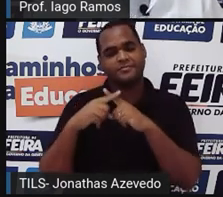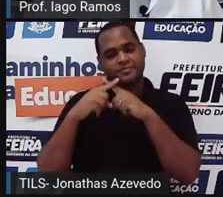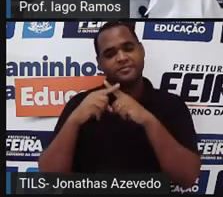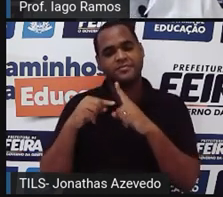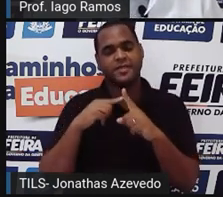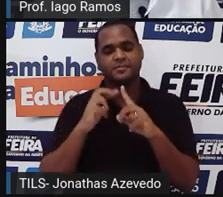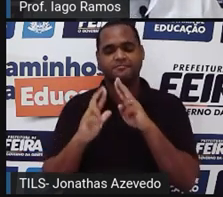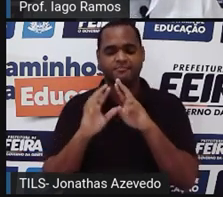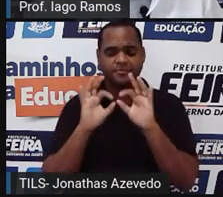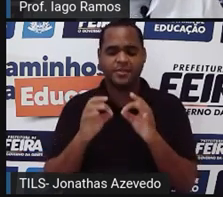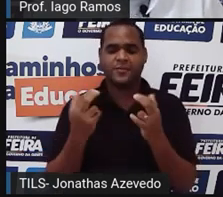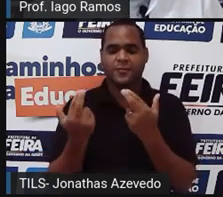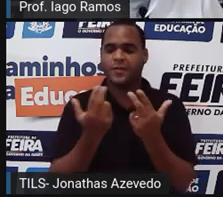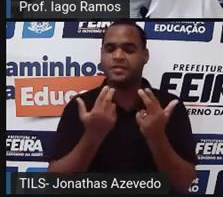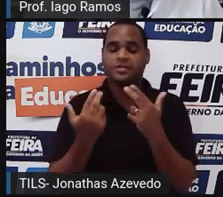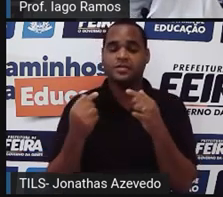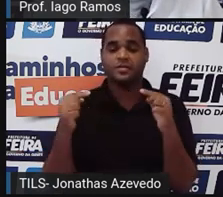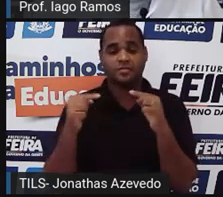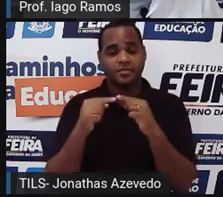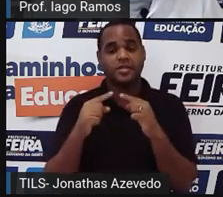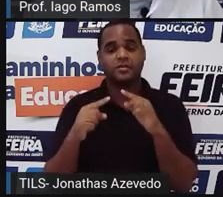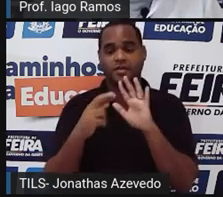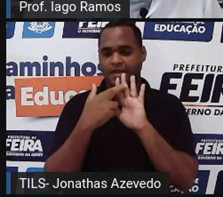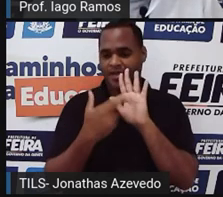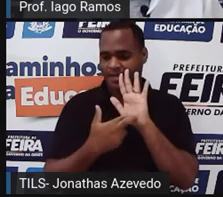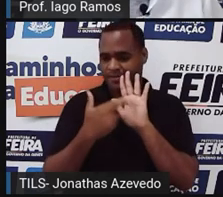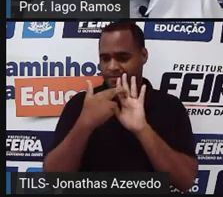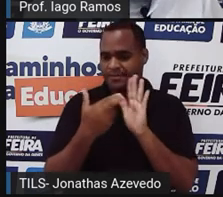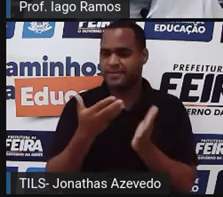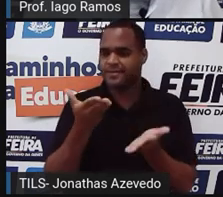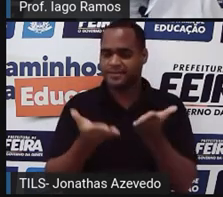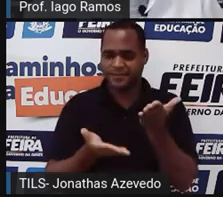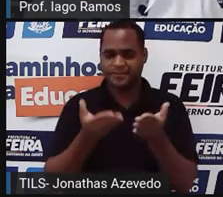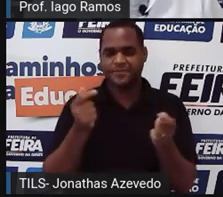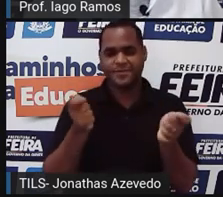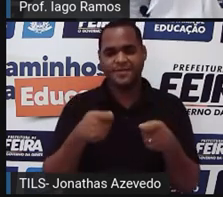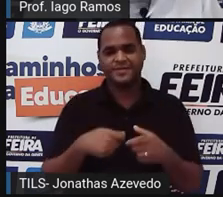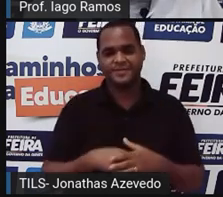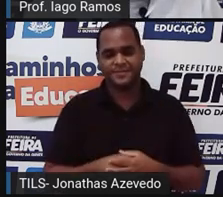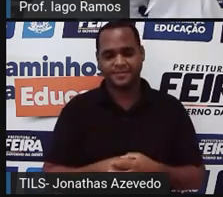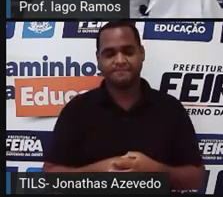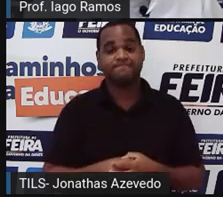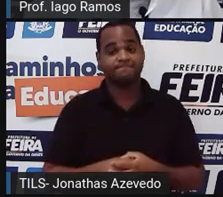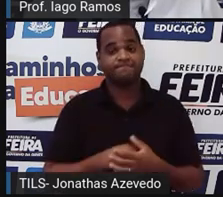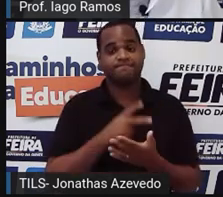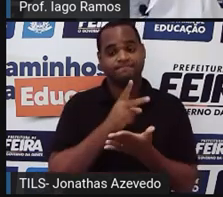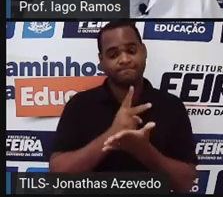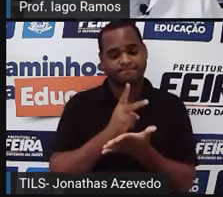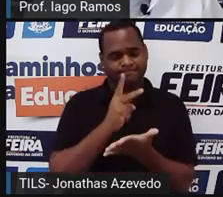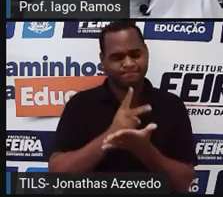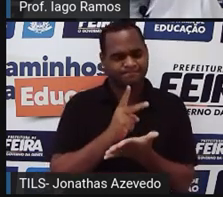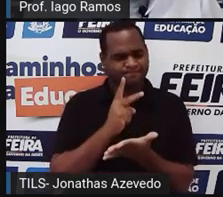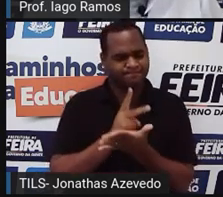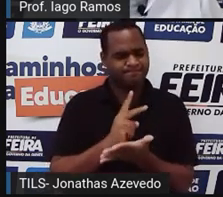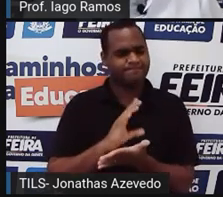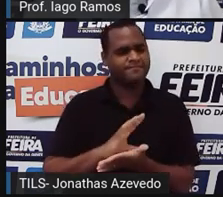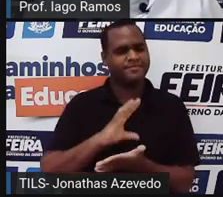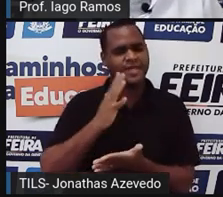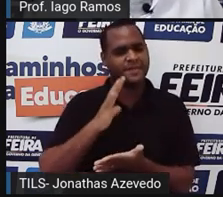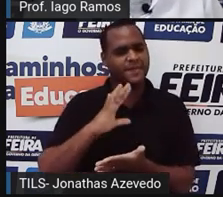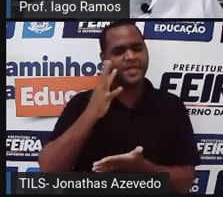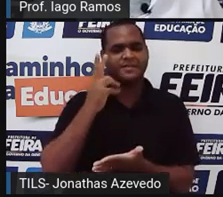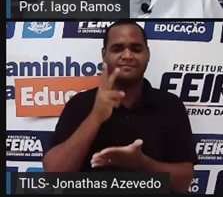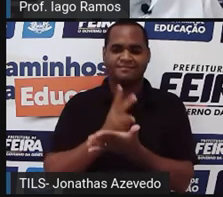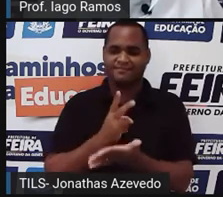gera resultados iguais é uma regra da proporção. Sempre vai acontecer isso em uma proporção.